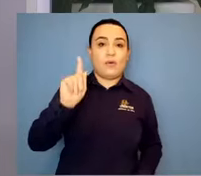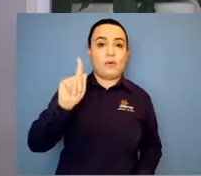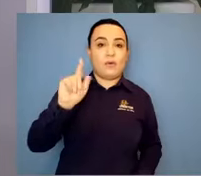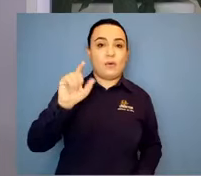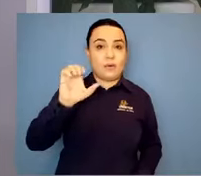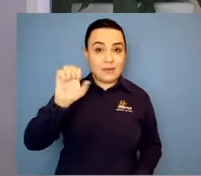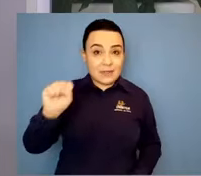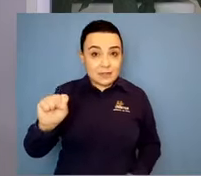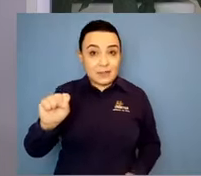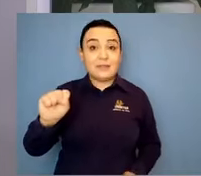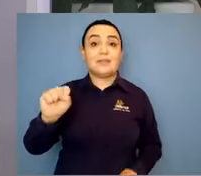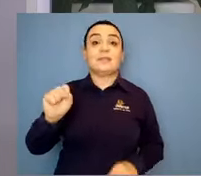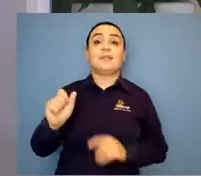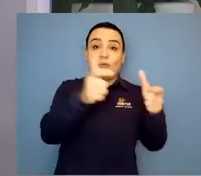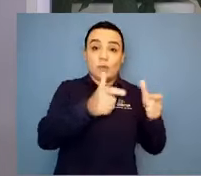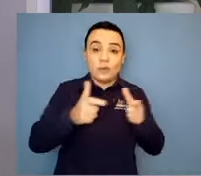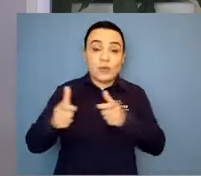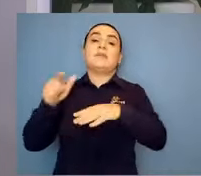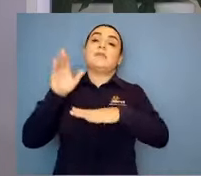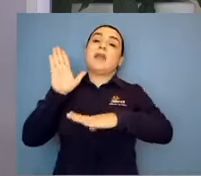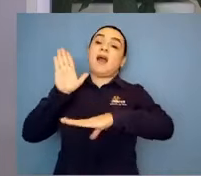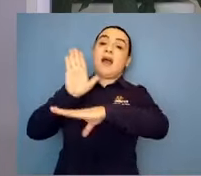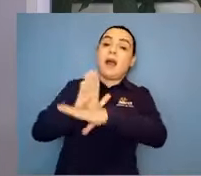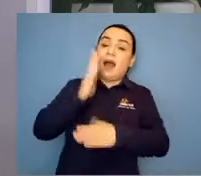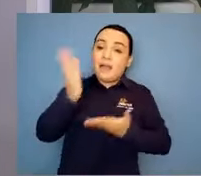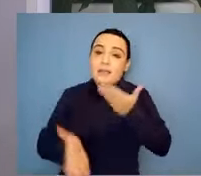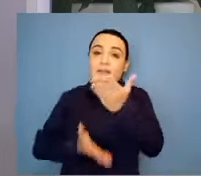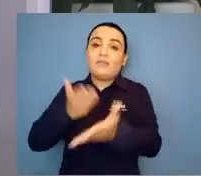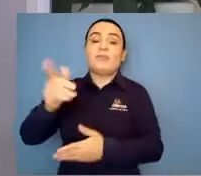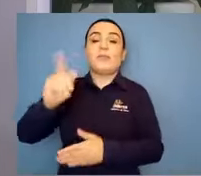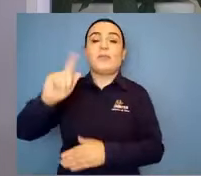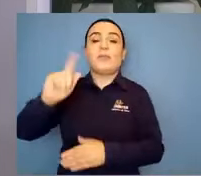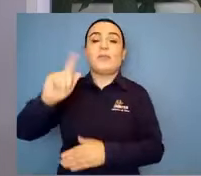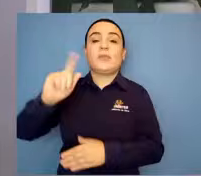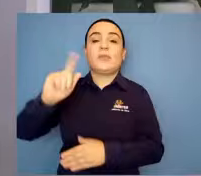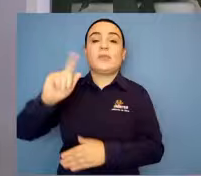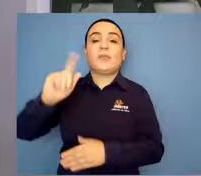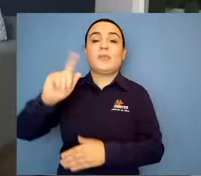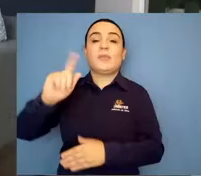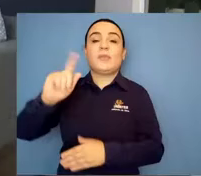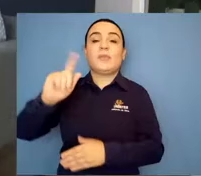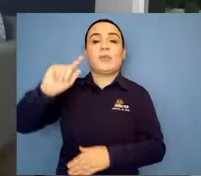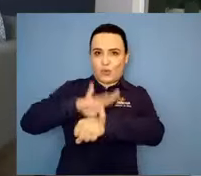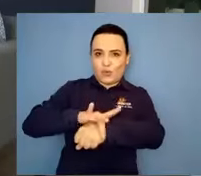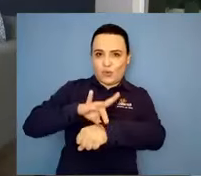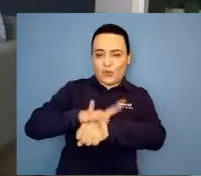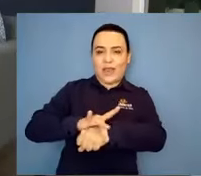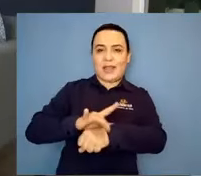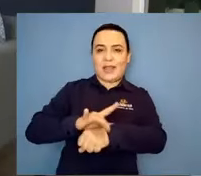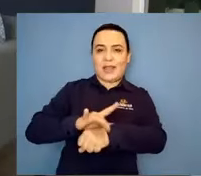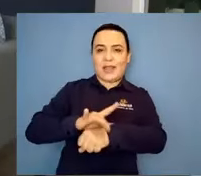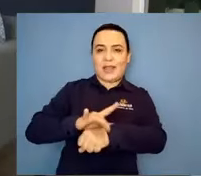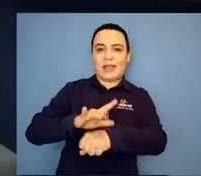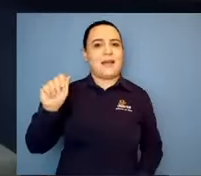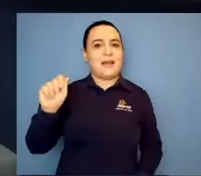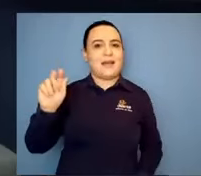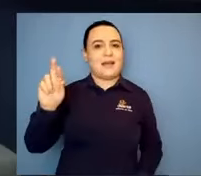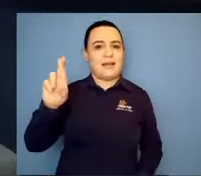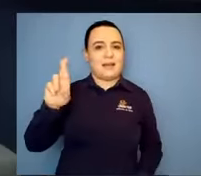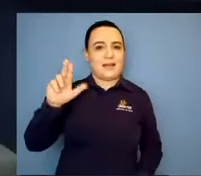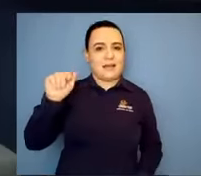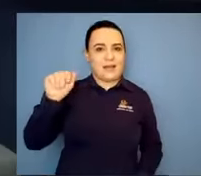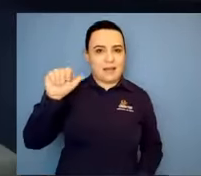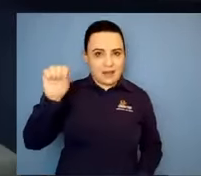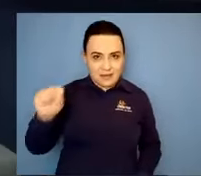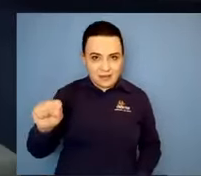às doenças raras. Porque a gente precisa de muita coisa, né, Linda? É, você falou uma coisa certa. Hoje eu